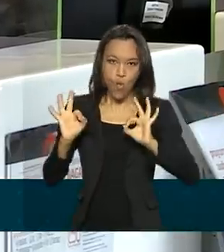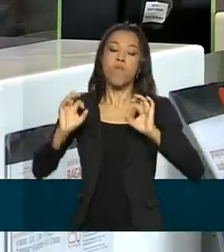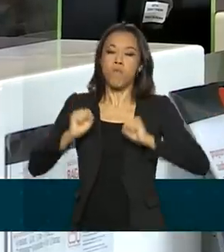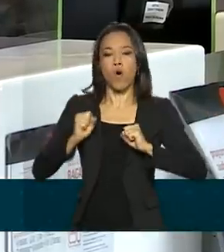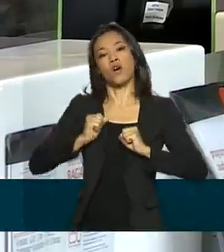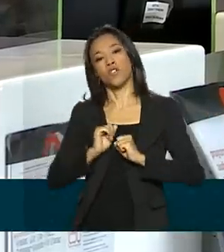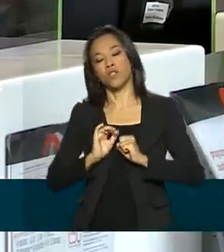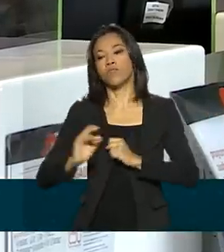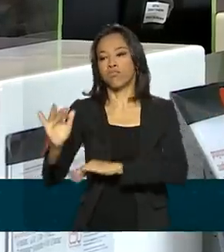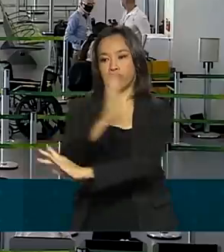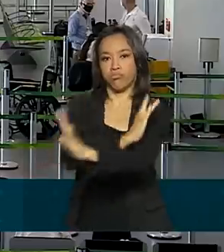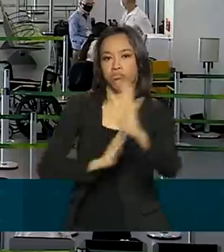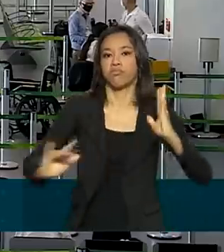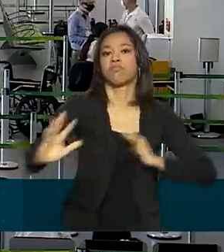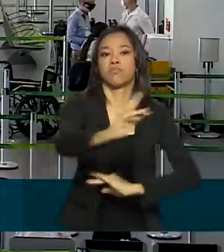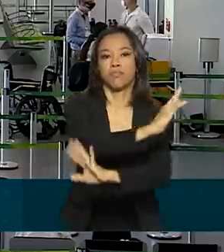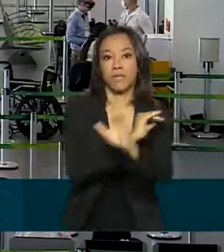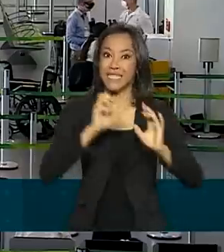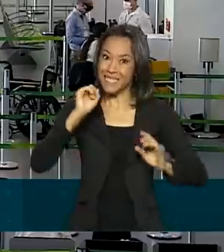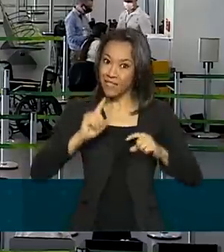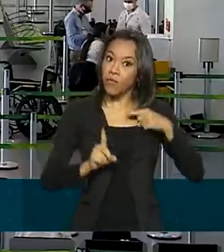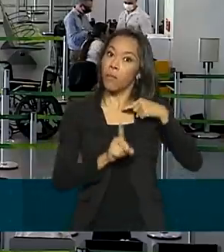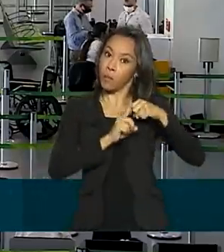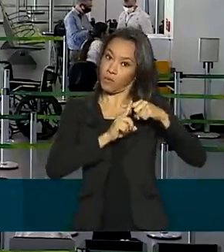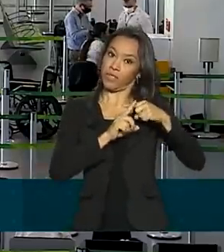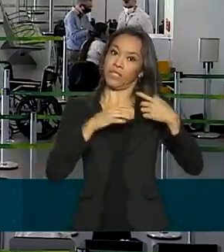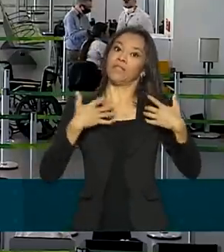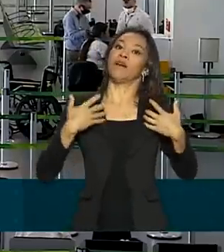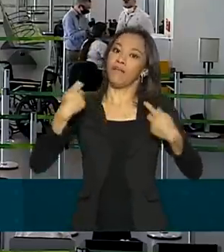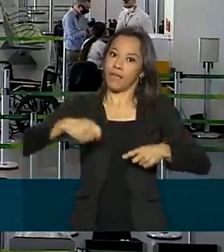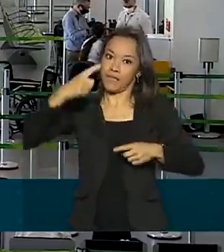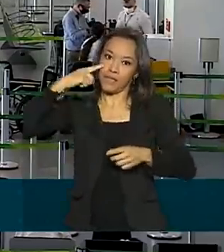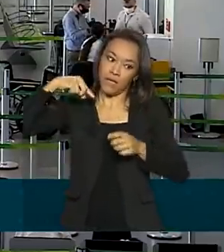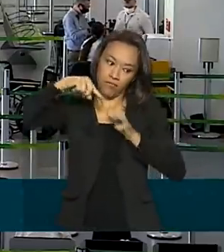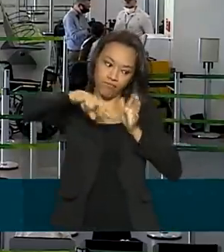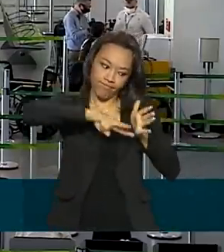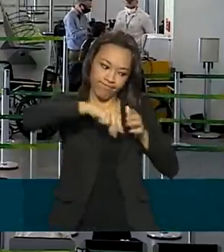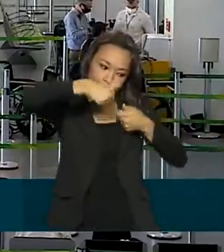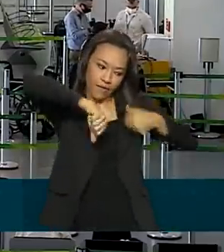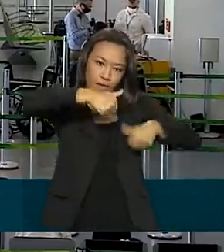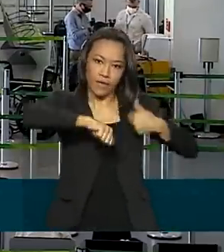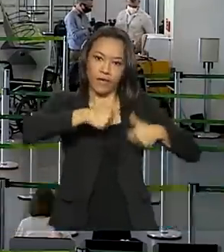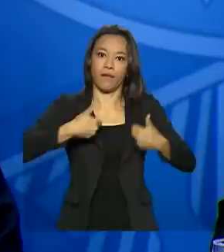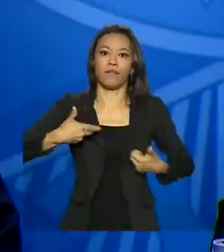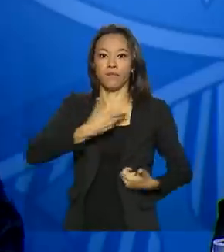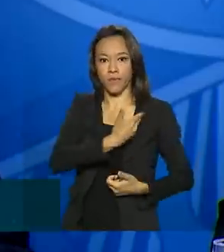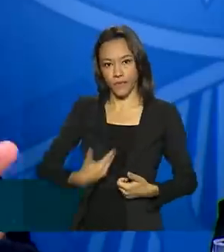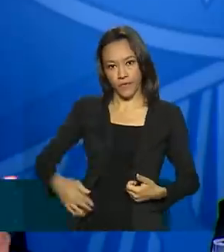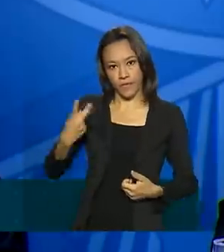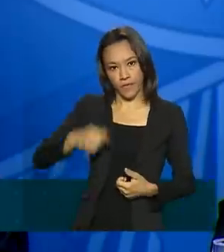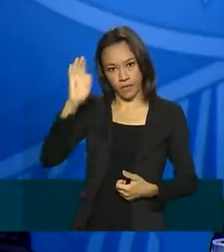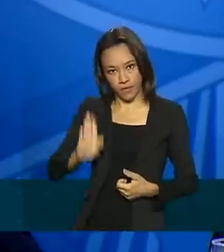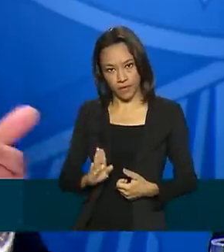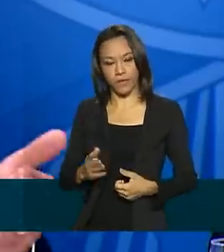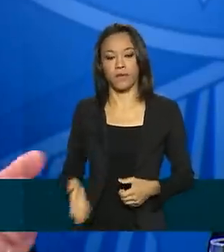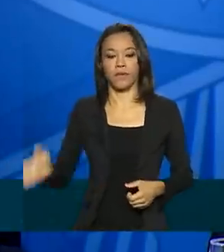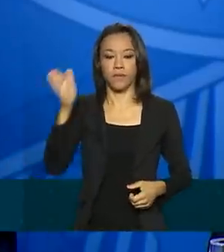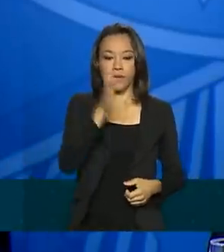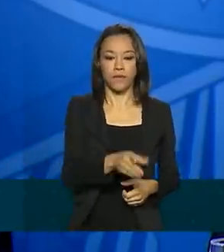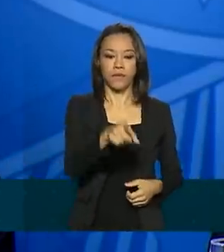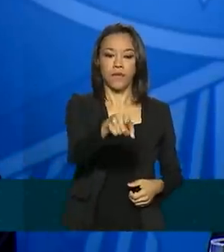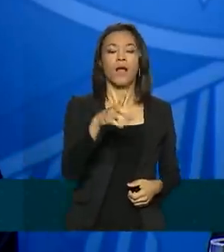resultado for positivo, vão ser monitorados pelas autoridades sanitárias. Nós nos reunimos